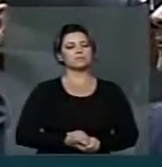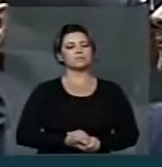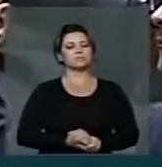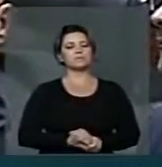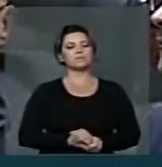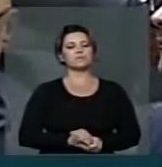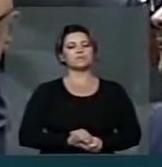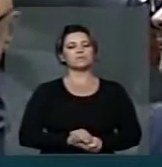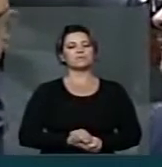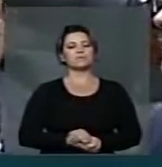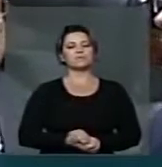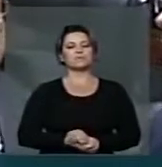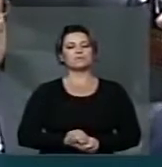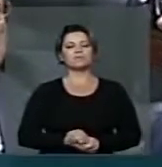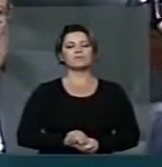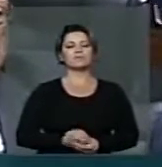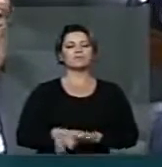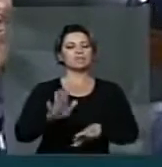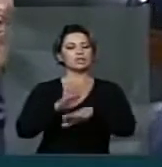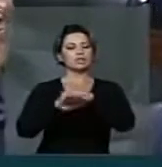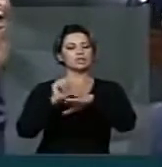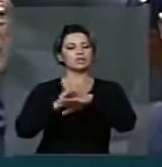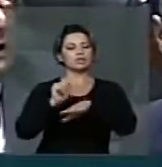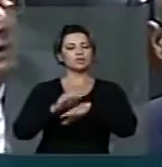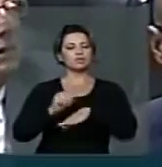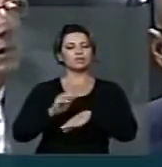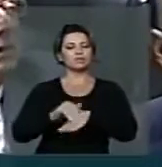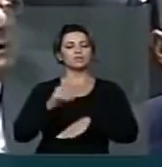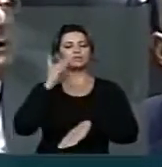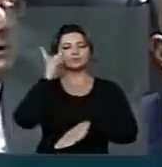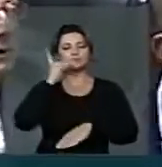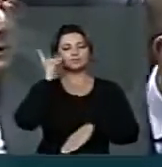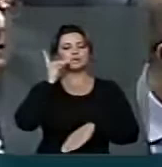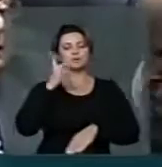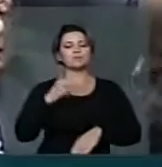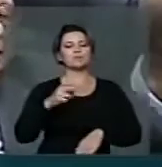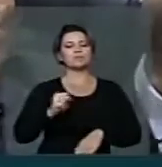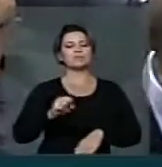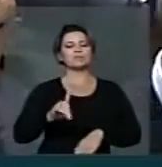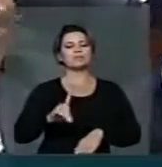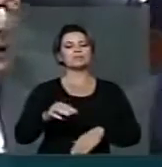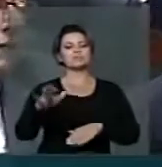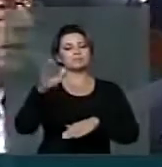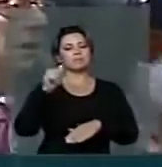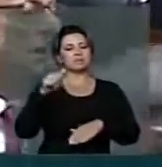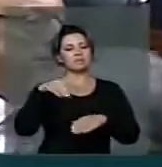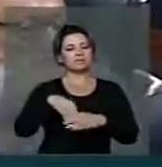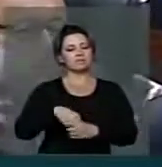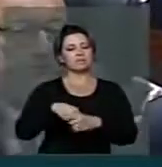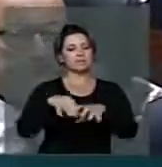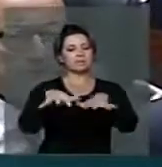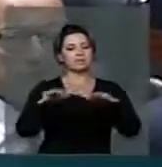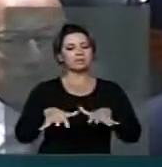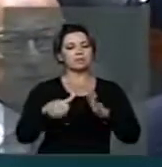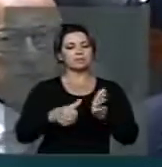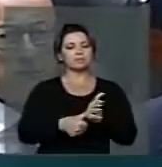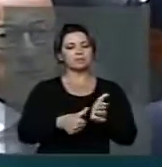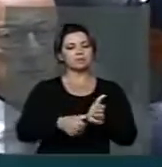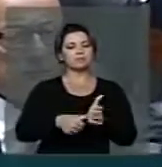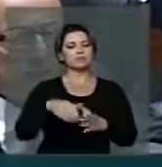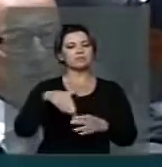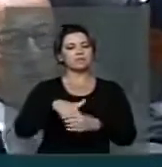Para terminar, senhor presidente, convoco todos os nossos parlamentares do PSD para estarem vindo ao plenário, dando prejuízo. Obrigado,